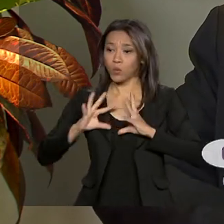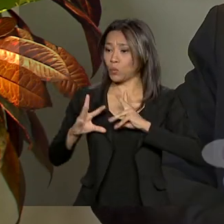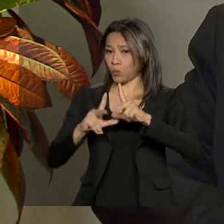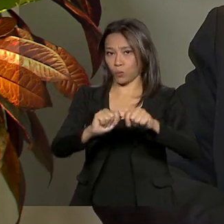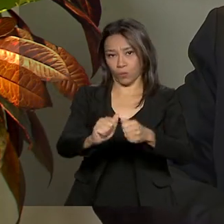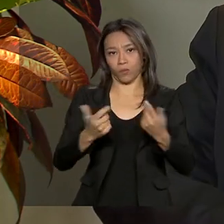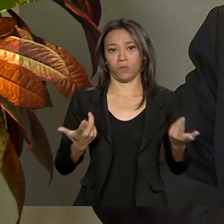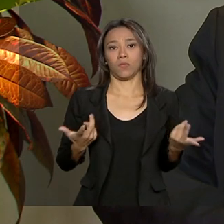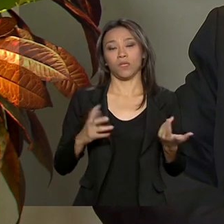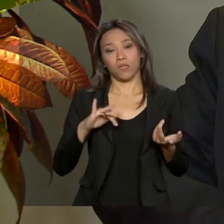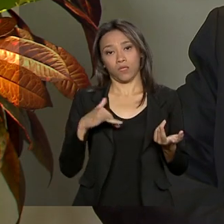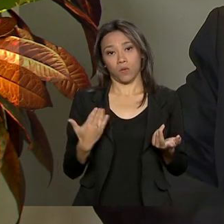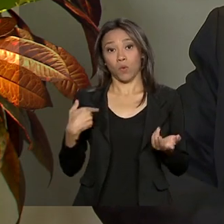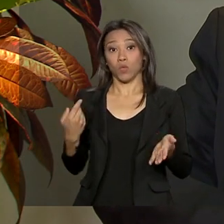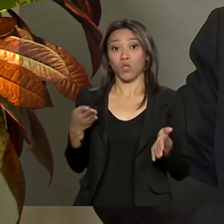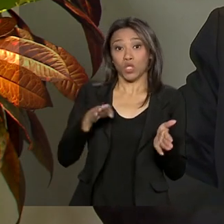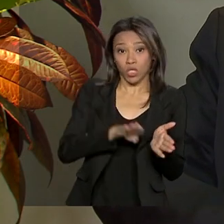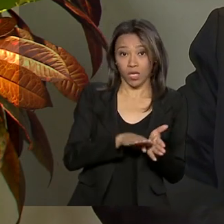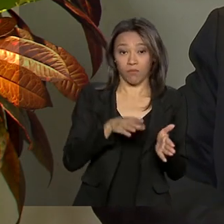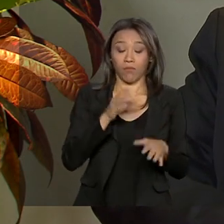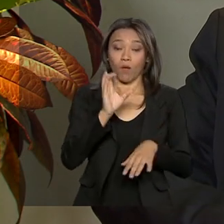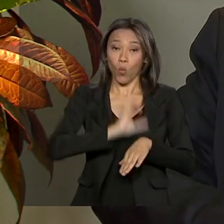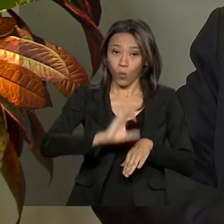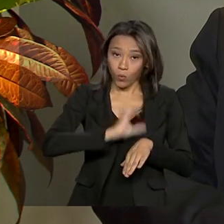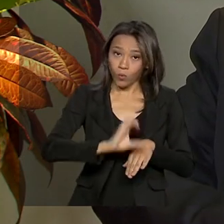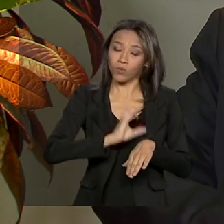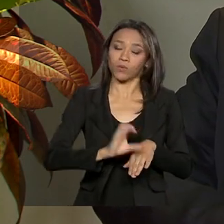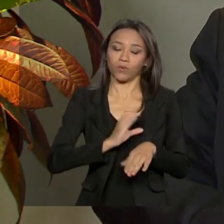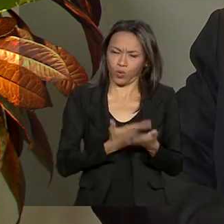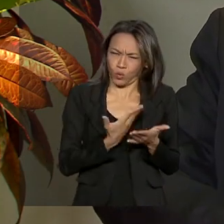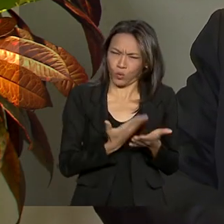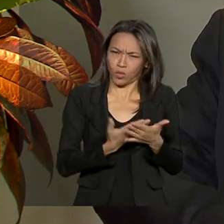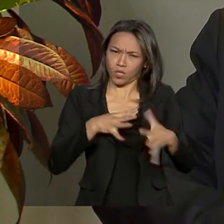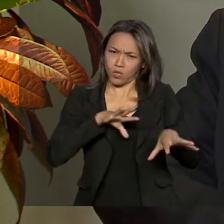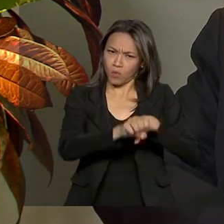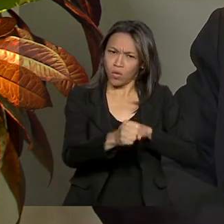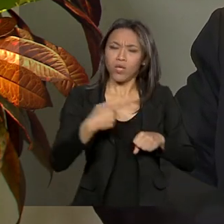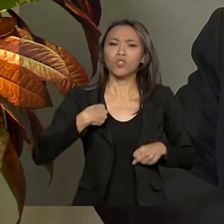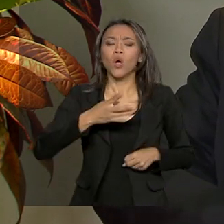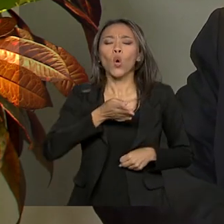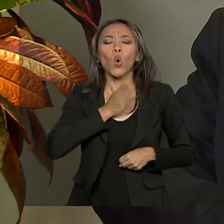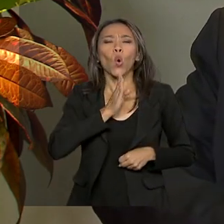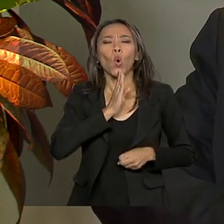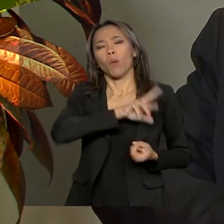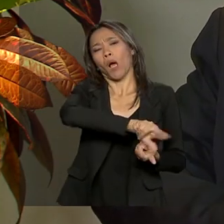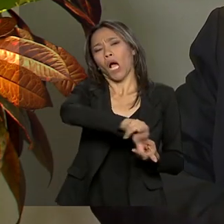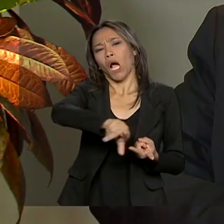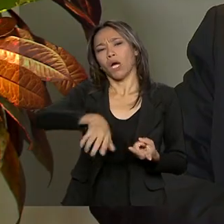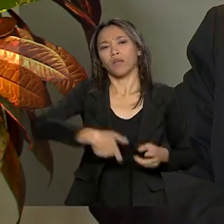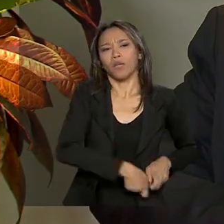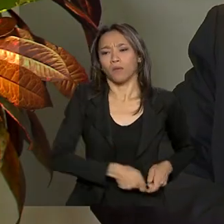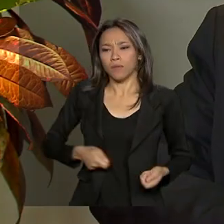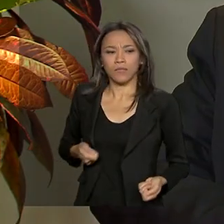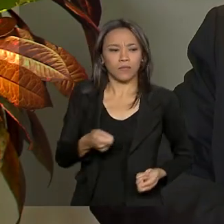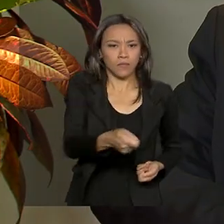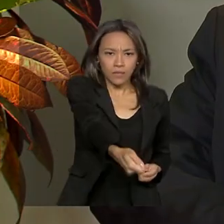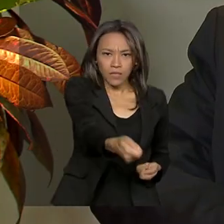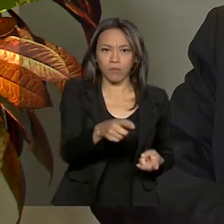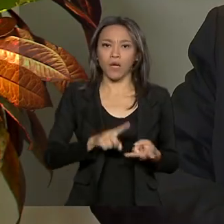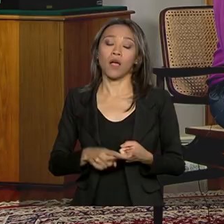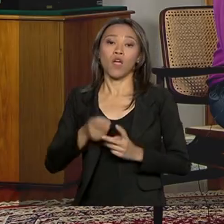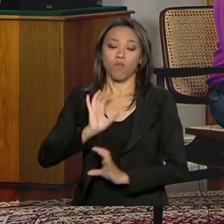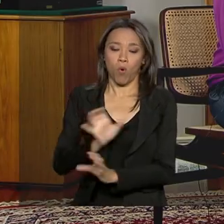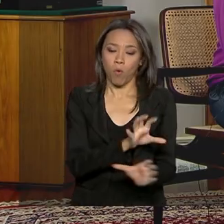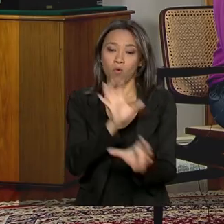quando eu cheguei para fazer o curso de Educação Física, a maioria dos esportes eu tinha algum conhecimento. Eu já tinha jogado esgrima, eu jogava voleibol,